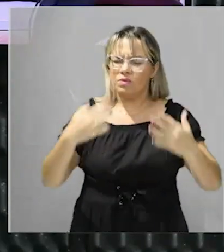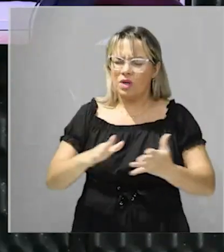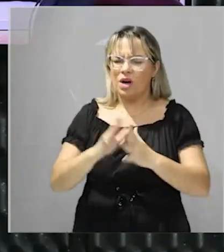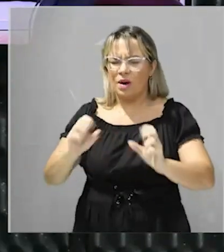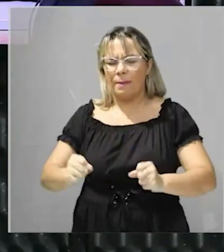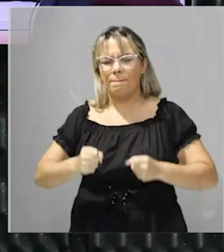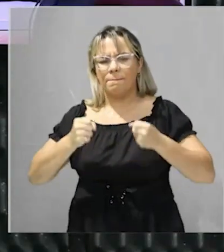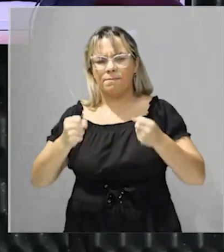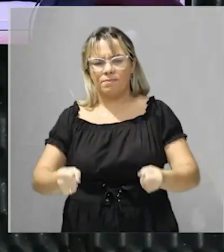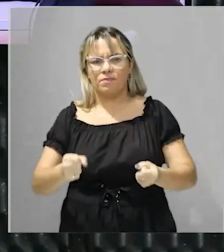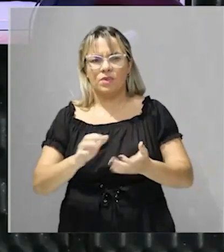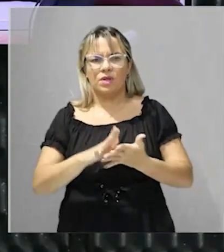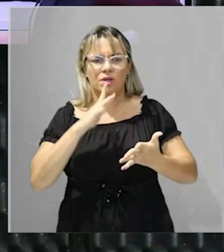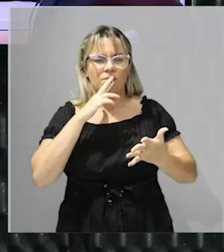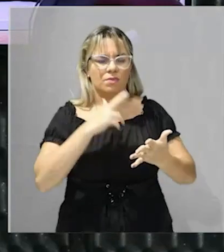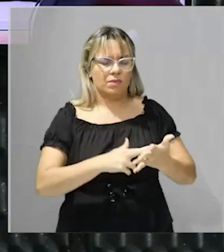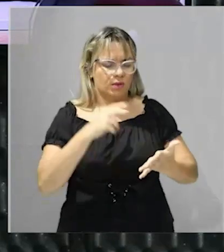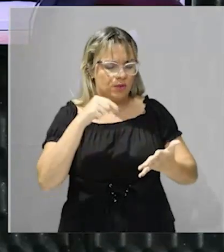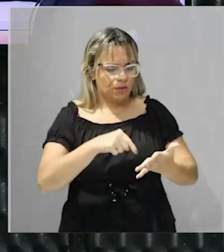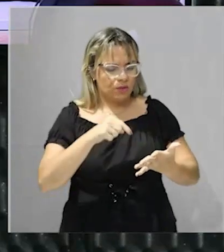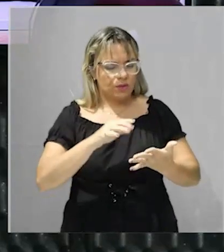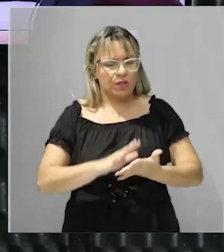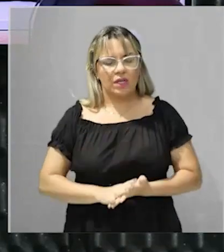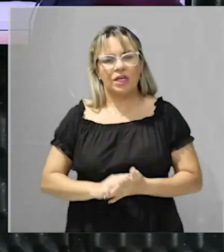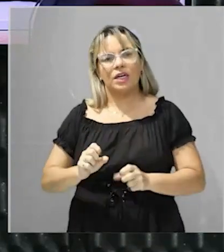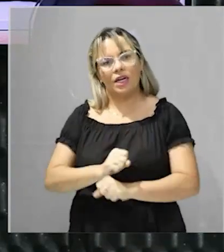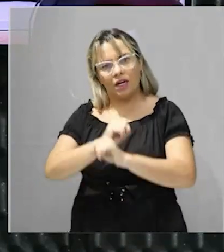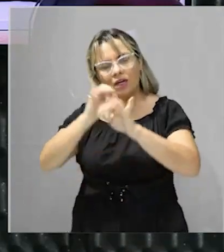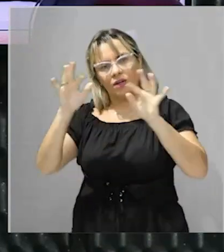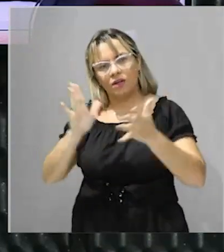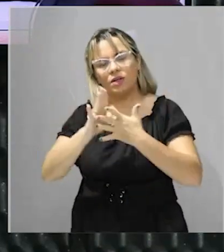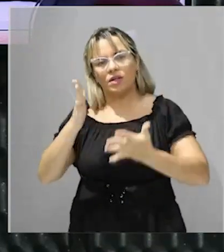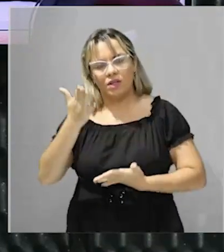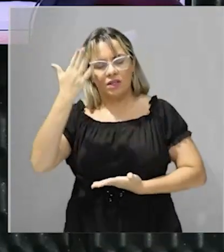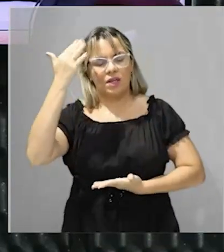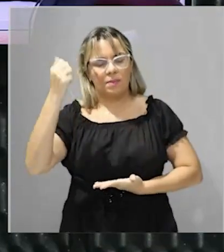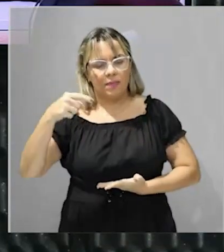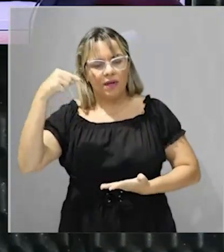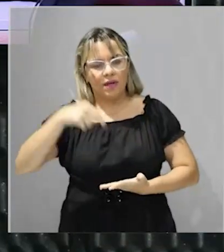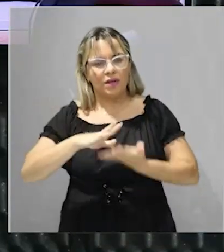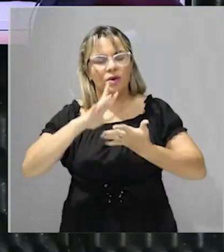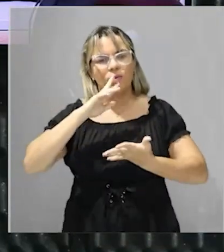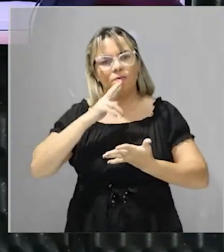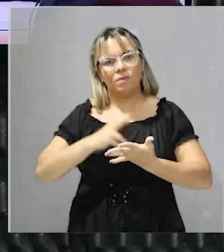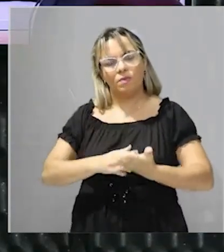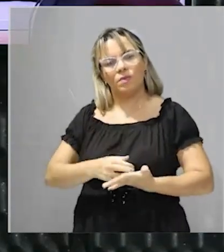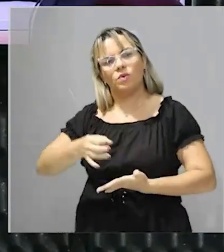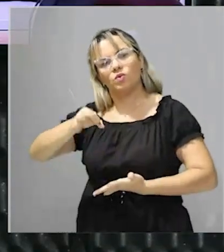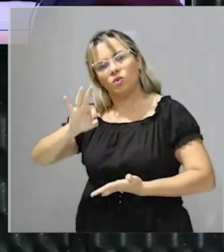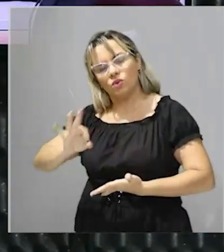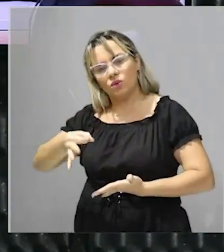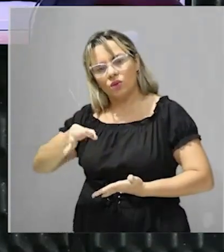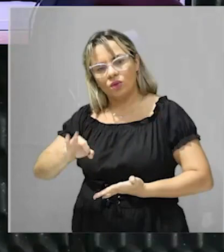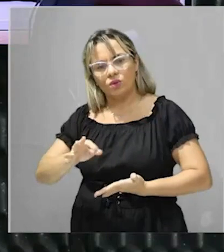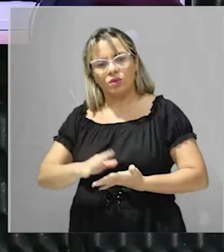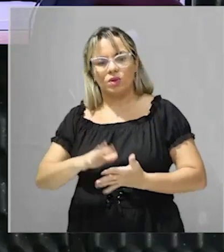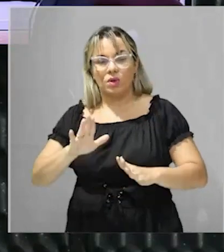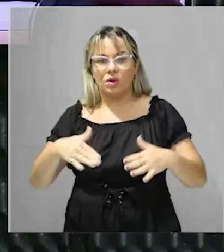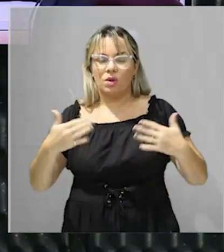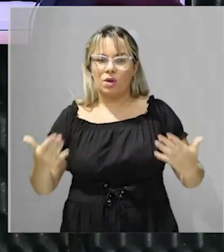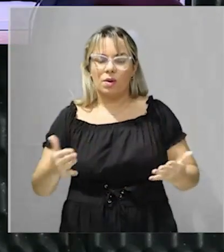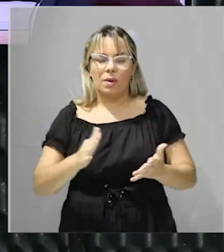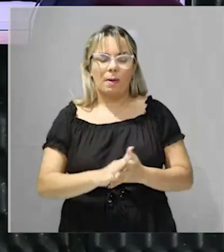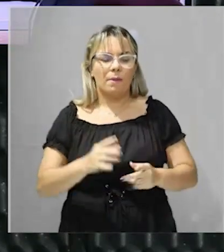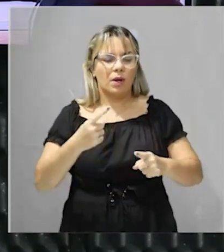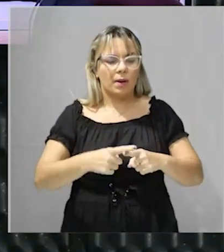direto na resolução e afastar, evidentemente, os fantasmas que nos rodeiam de uma questão de